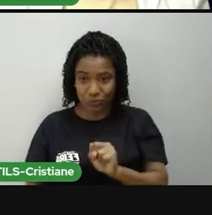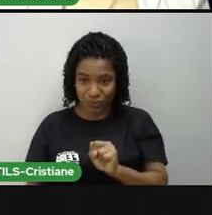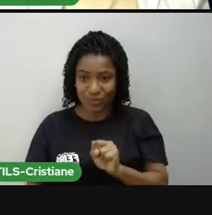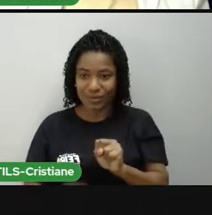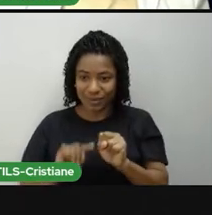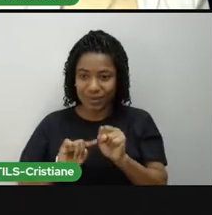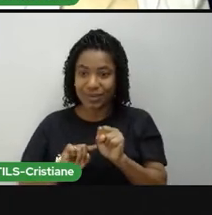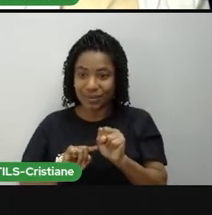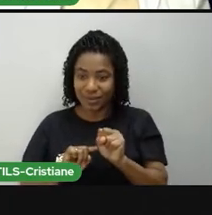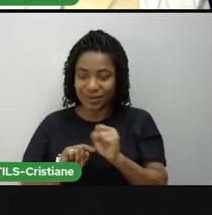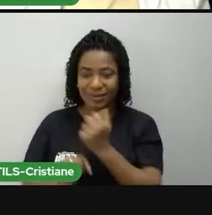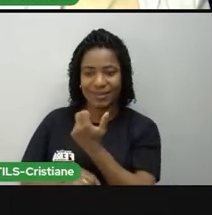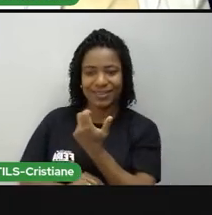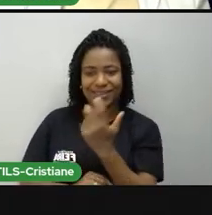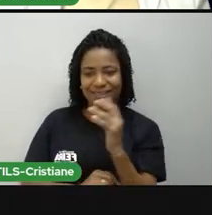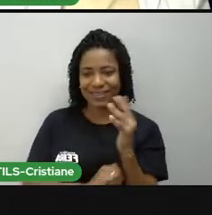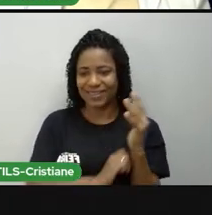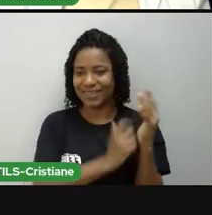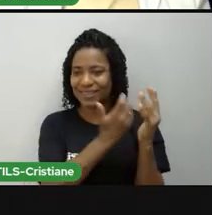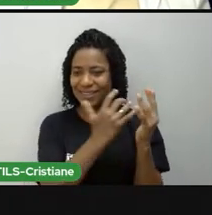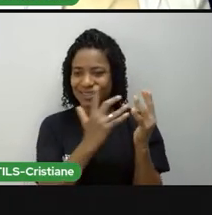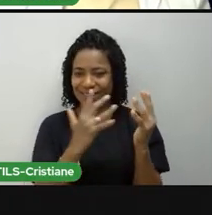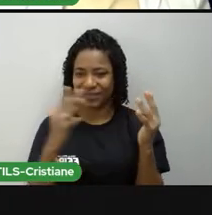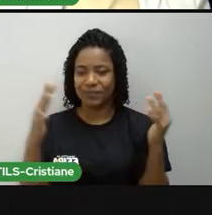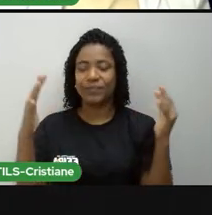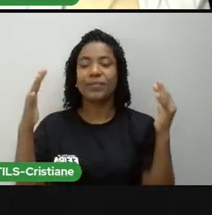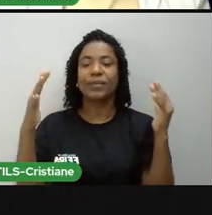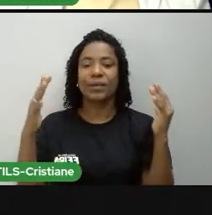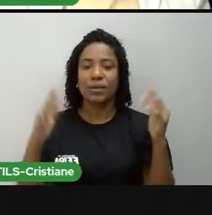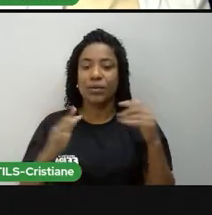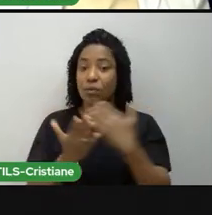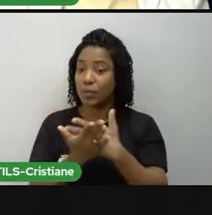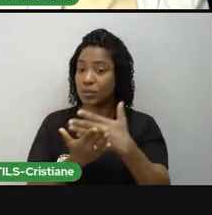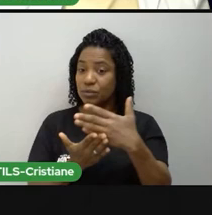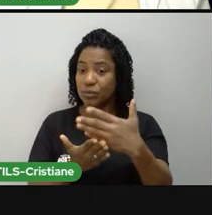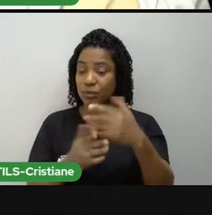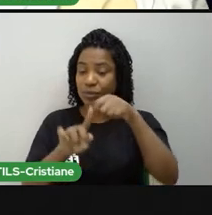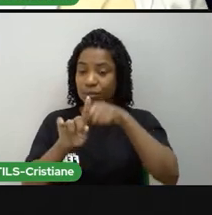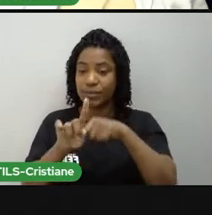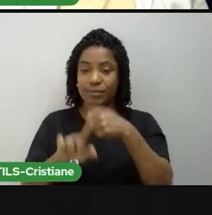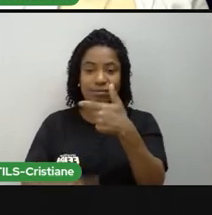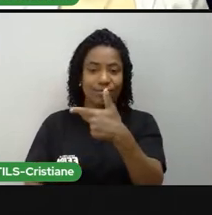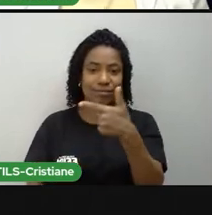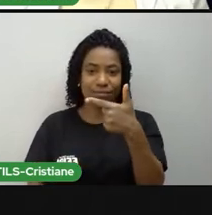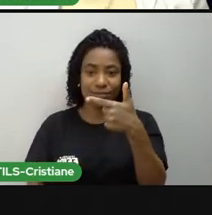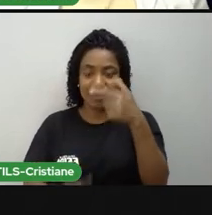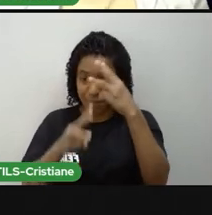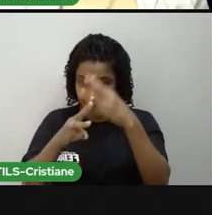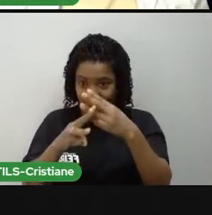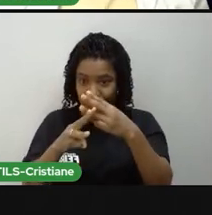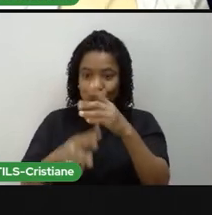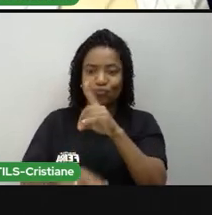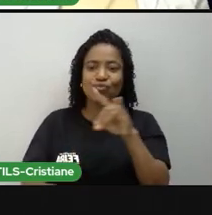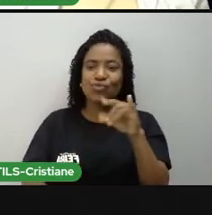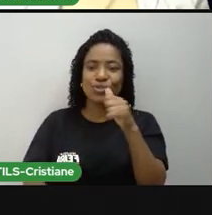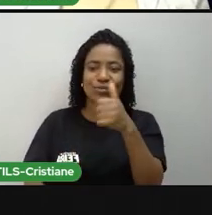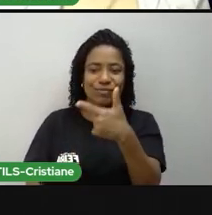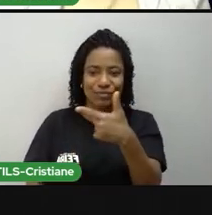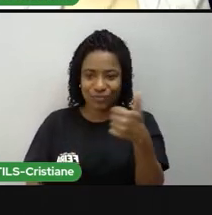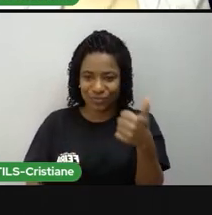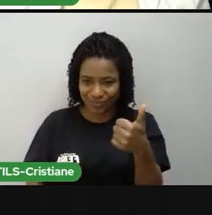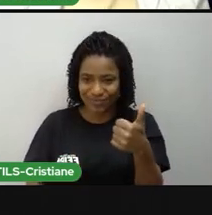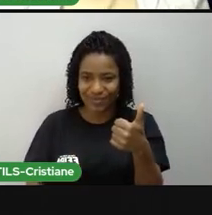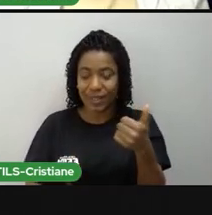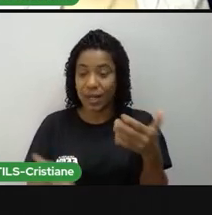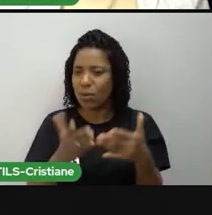21 de junho. Então, a gente ainda está nesse período que começou no dia 21 de março. A gente está em maio. Então, a gente está